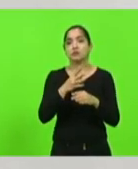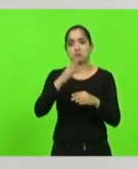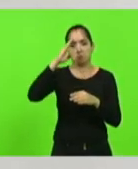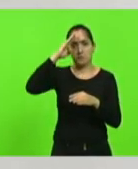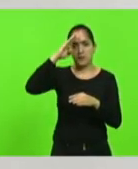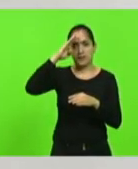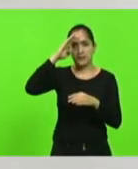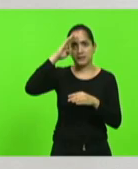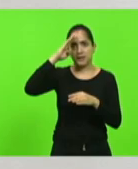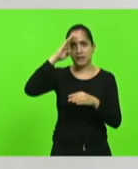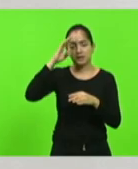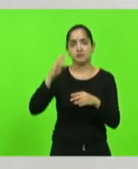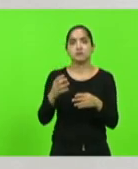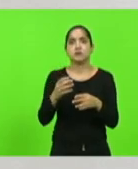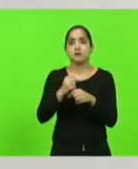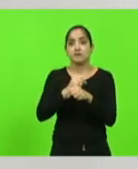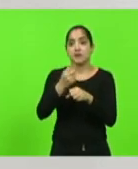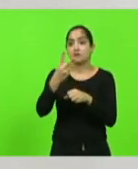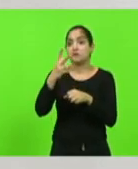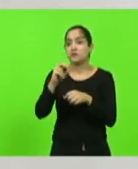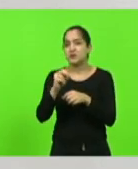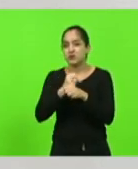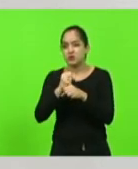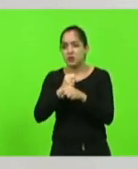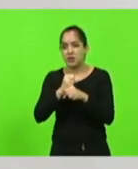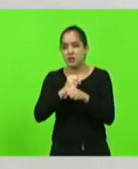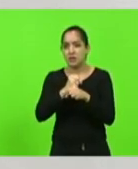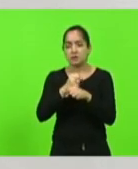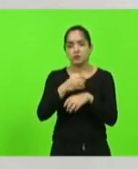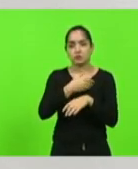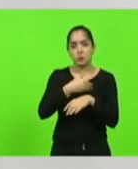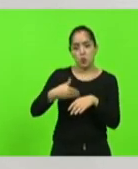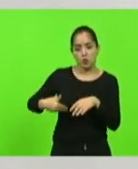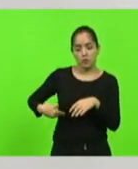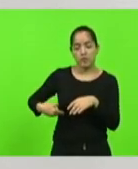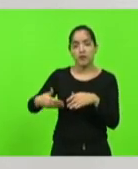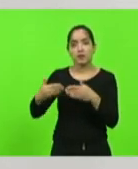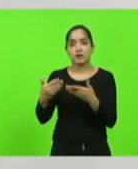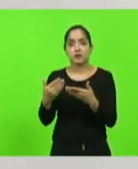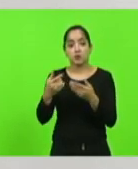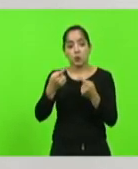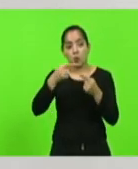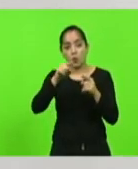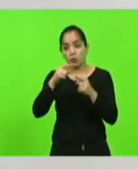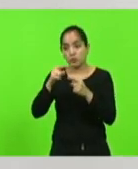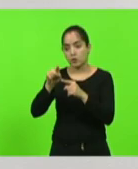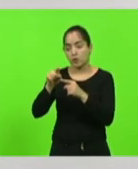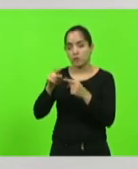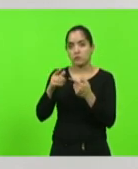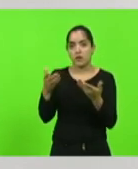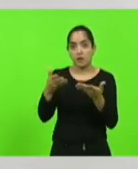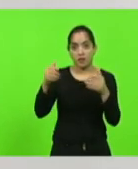ficaram 20 anos no poder, tem uma série de narrativas contra os militares, estão fazendo o pior,